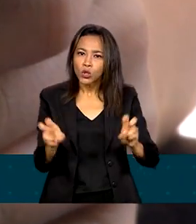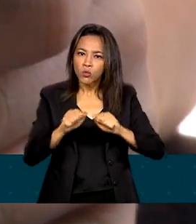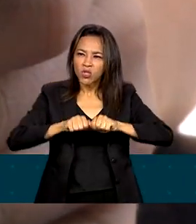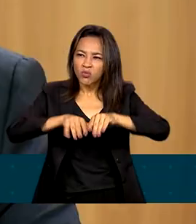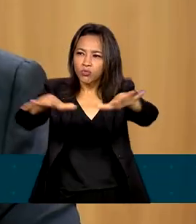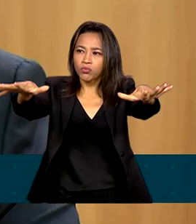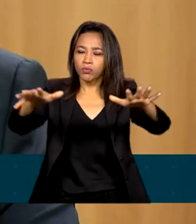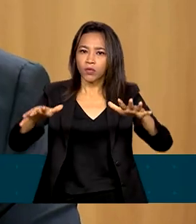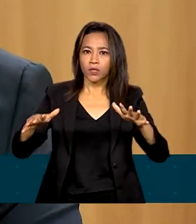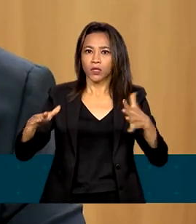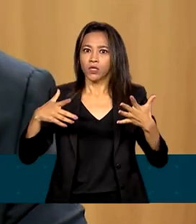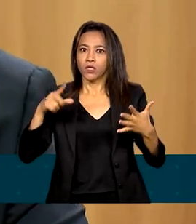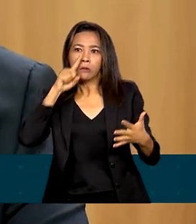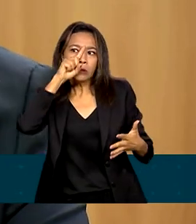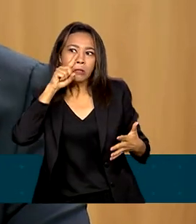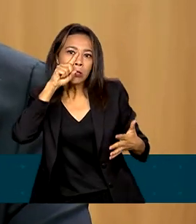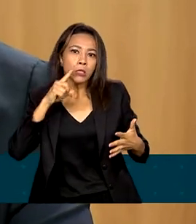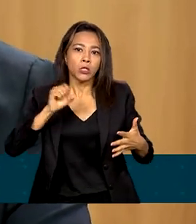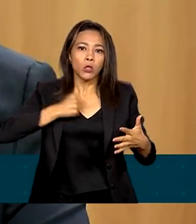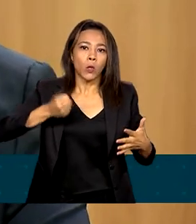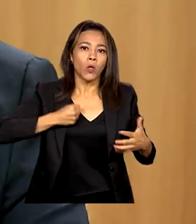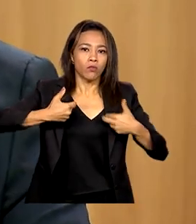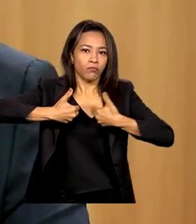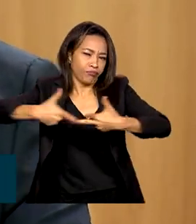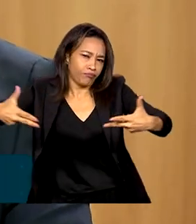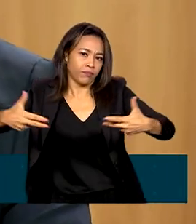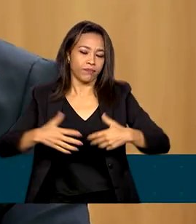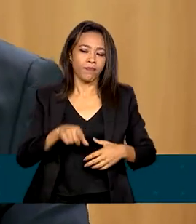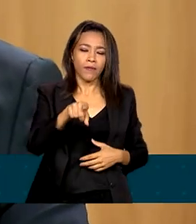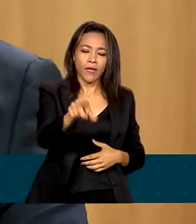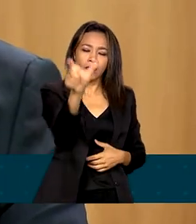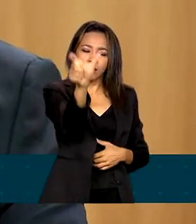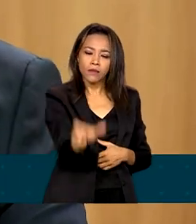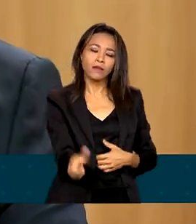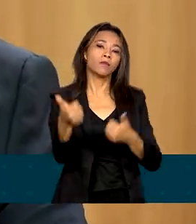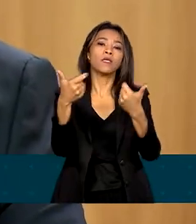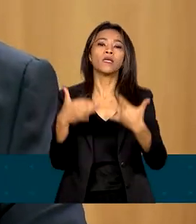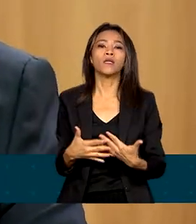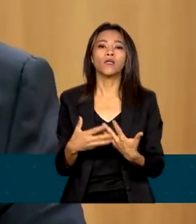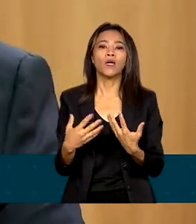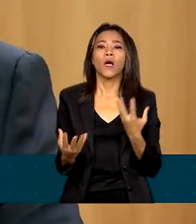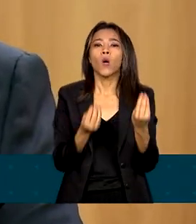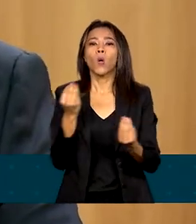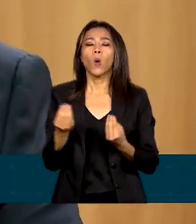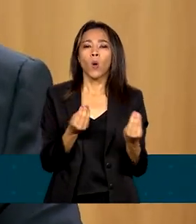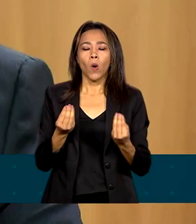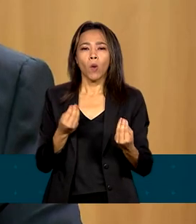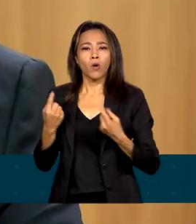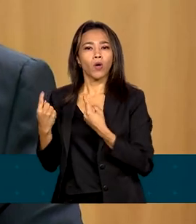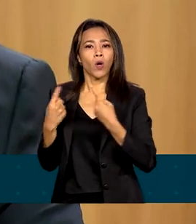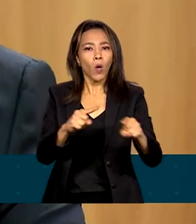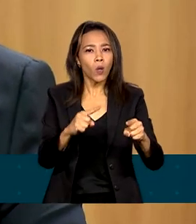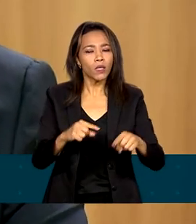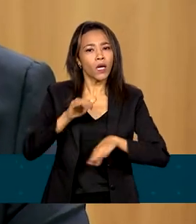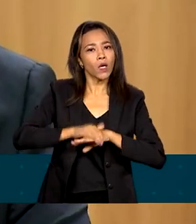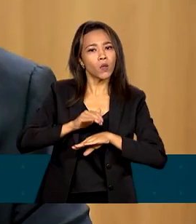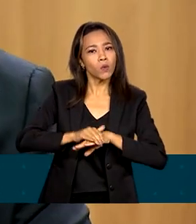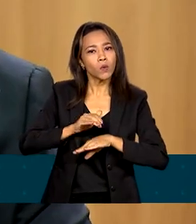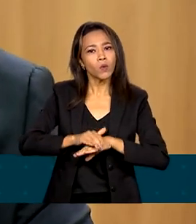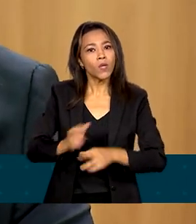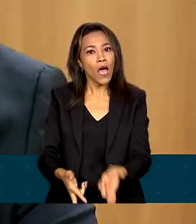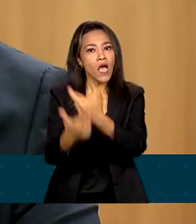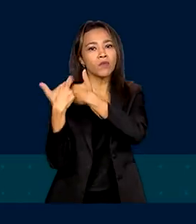ameaças. Um regramento claro de como combater condutas a partir da responsabilização das